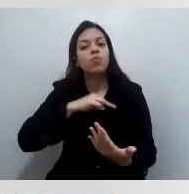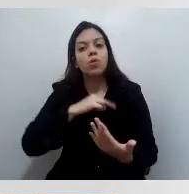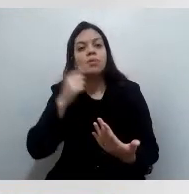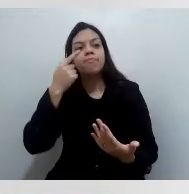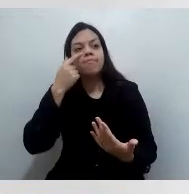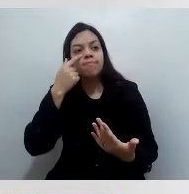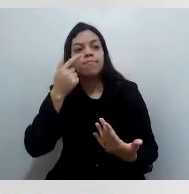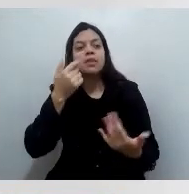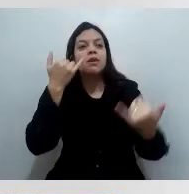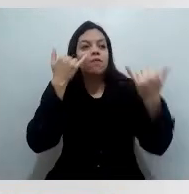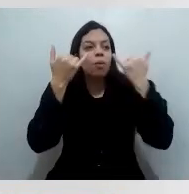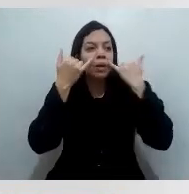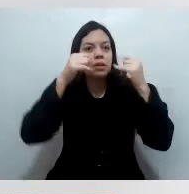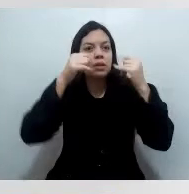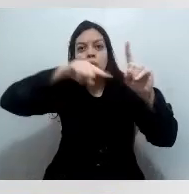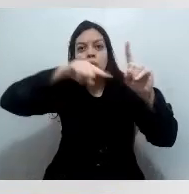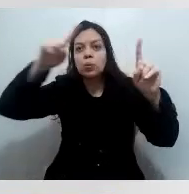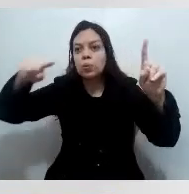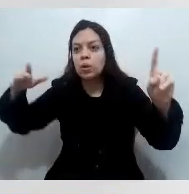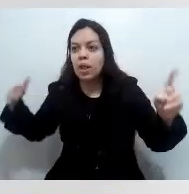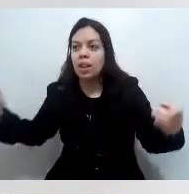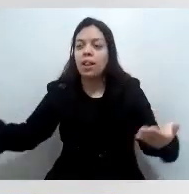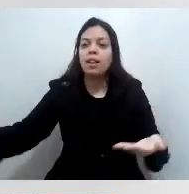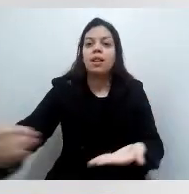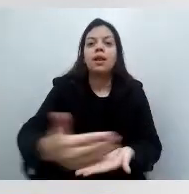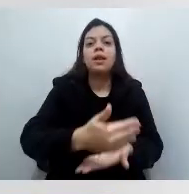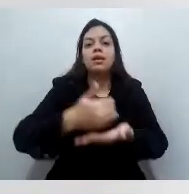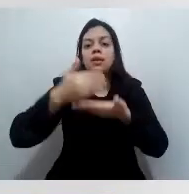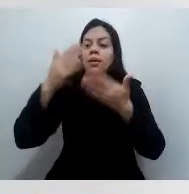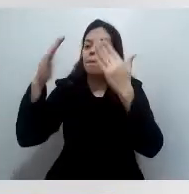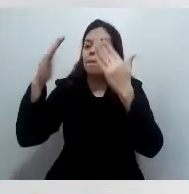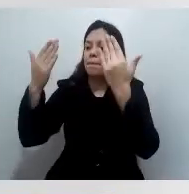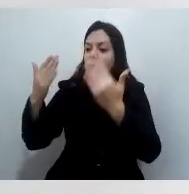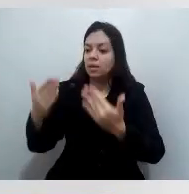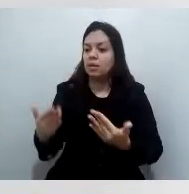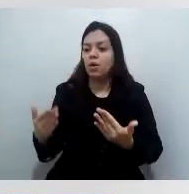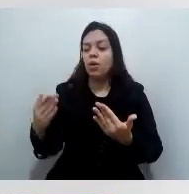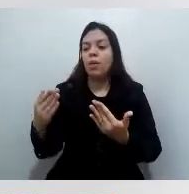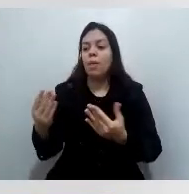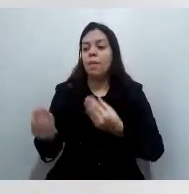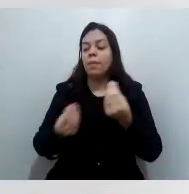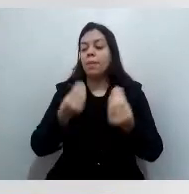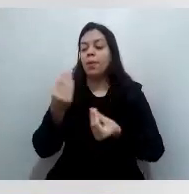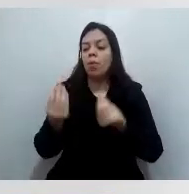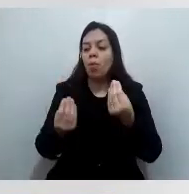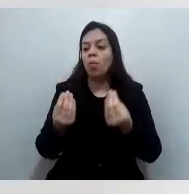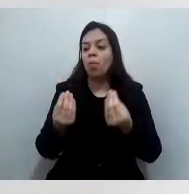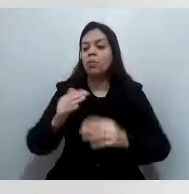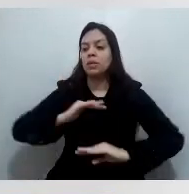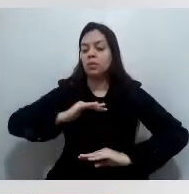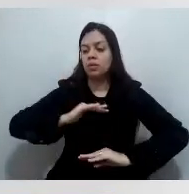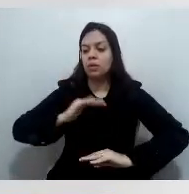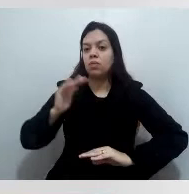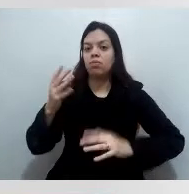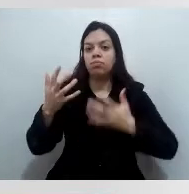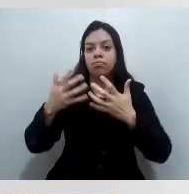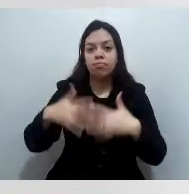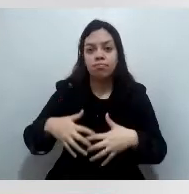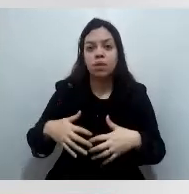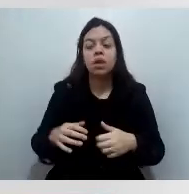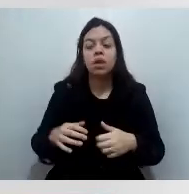qual era o impacto dessa situação e chegamos ao número e nós